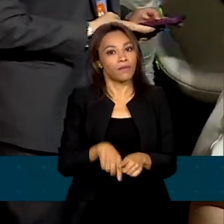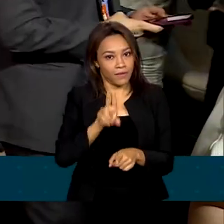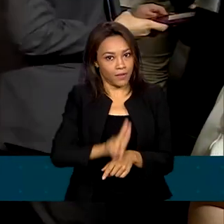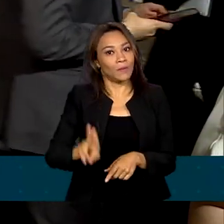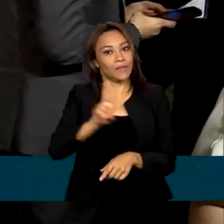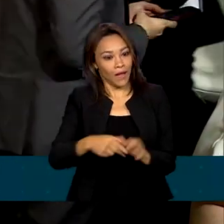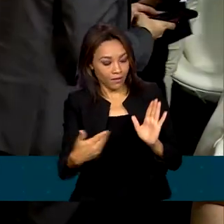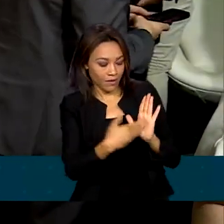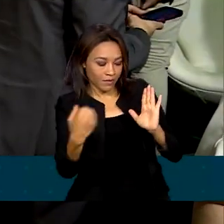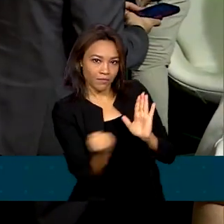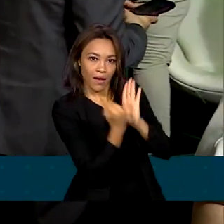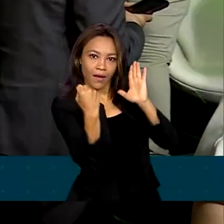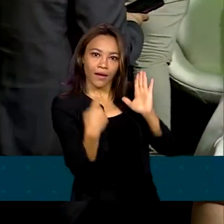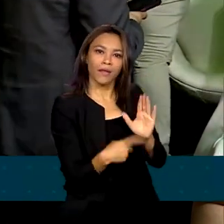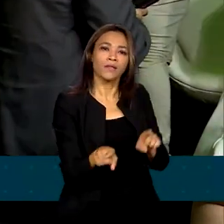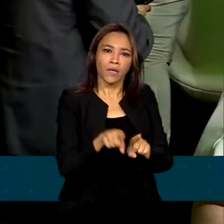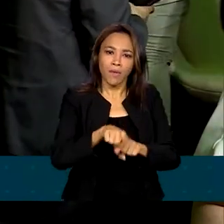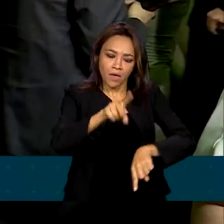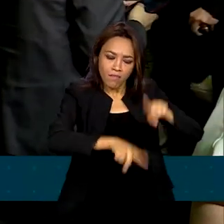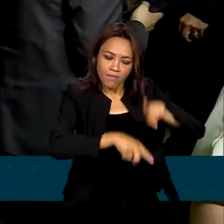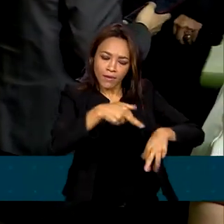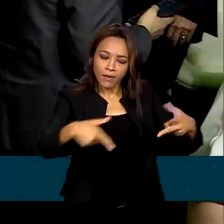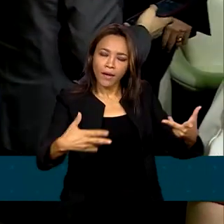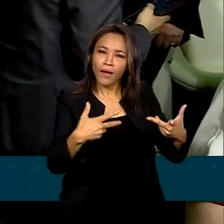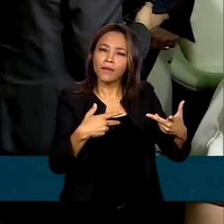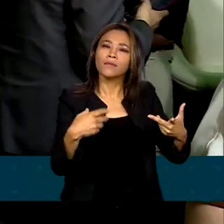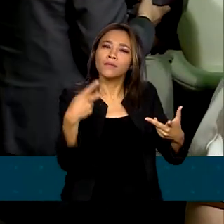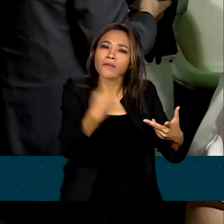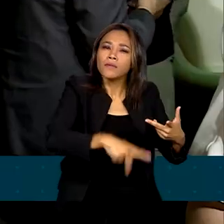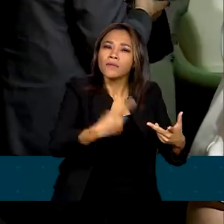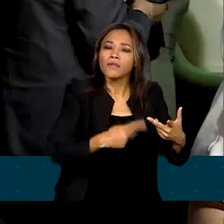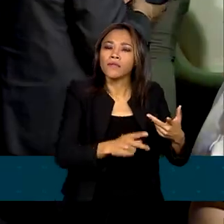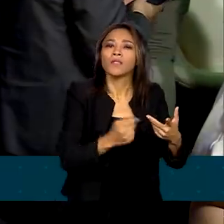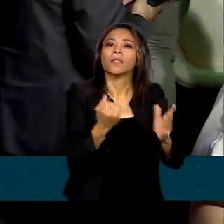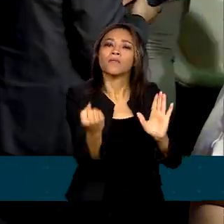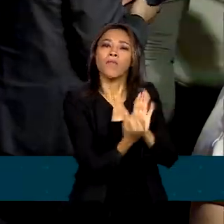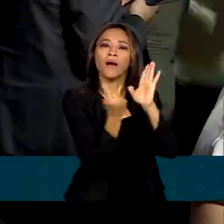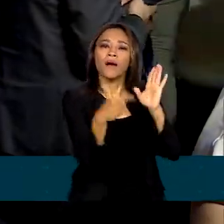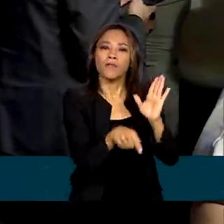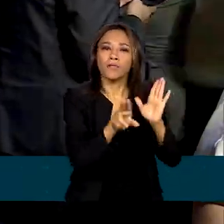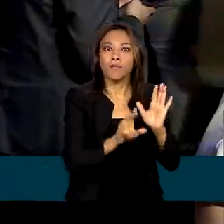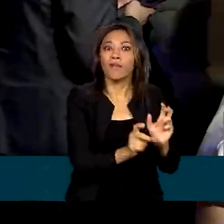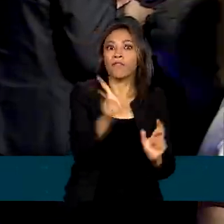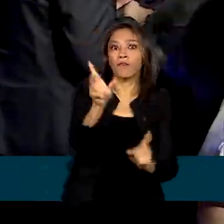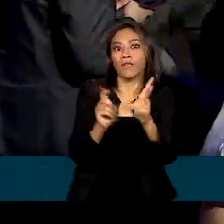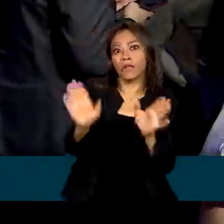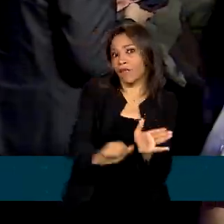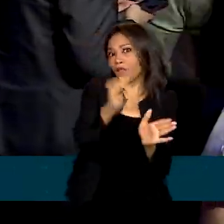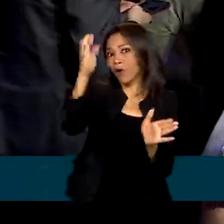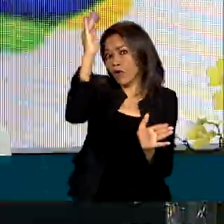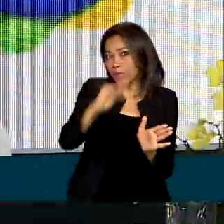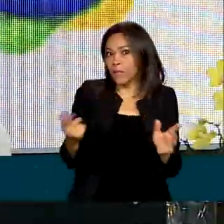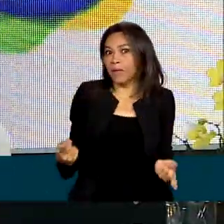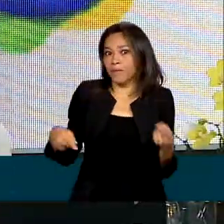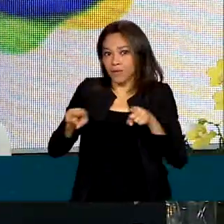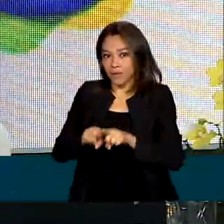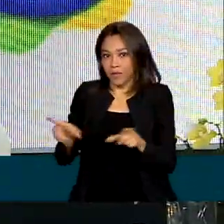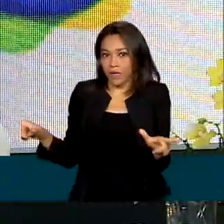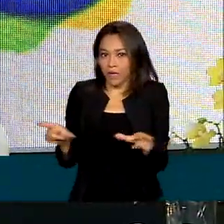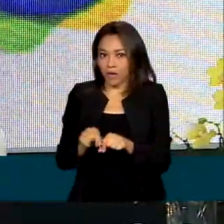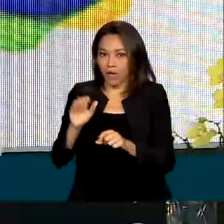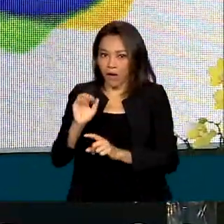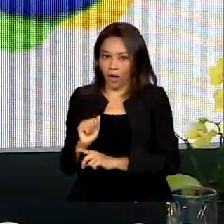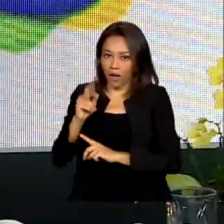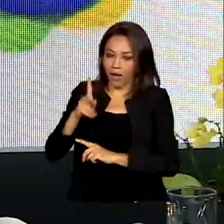utilizada em produtos industrializados brasileiros para exportação em parceria com a Apex Brasil. O resgate dessa